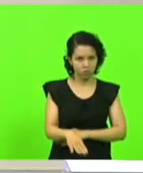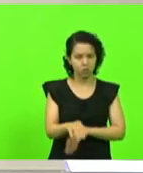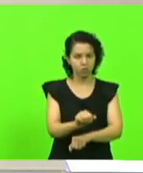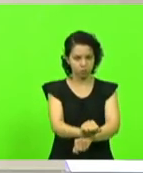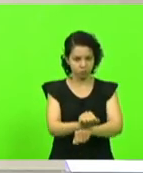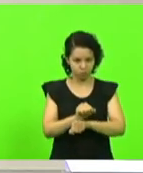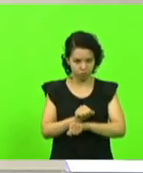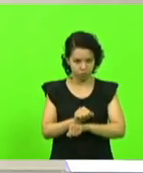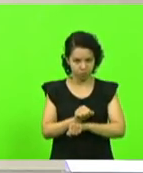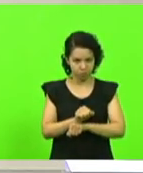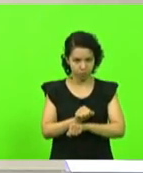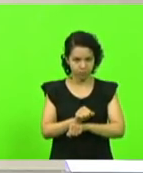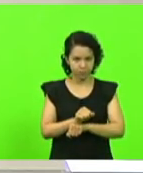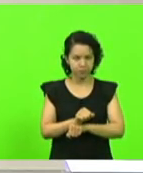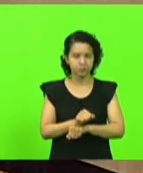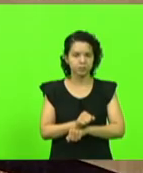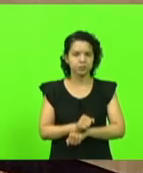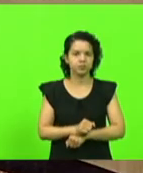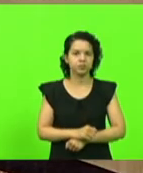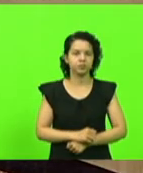suspensa a sessão a sessão